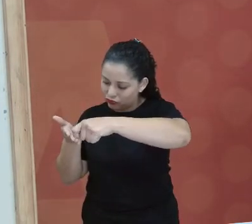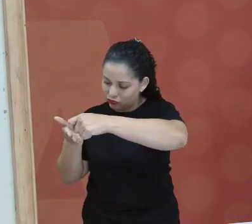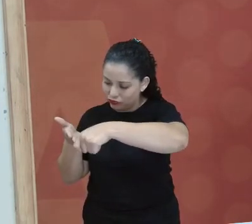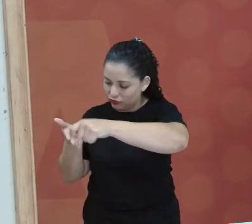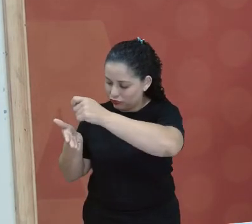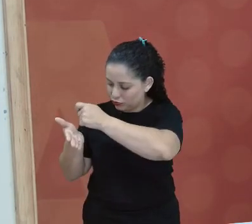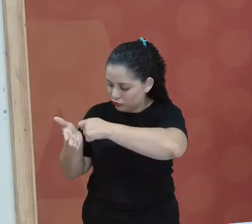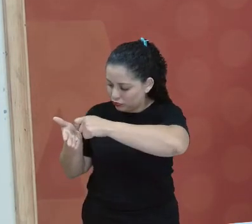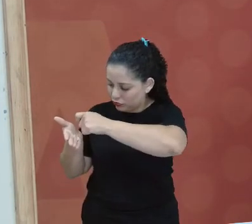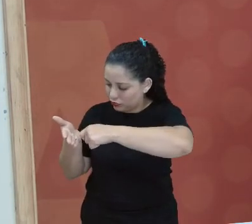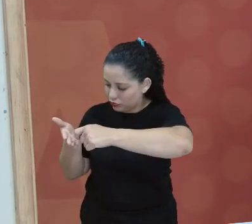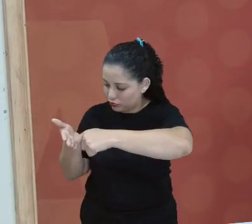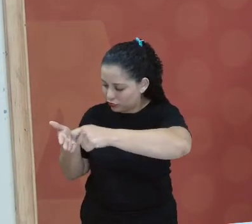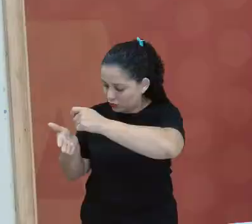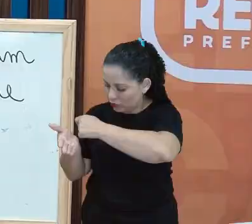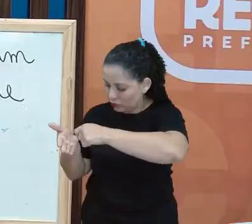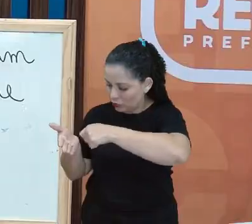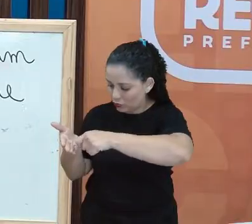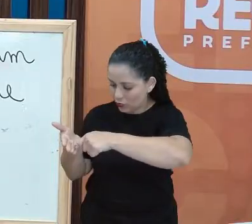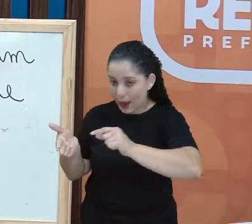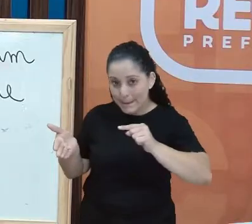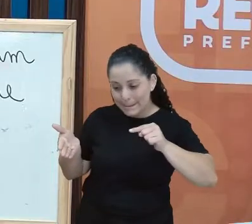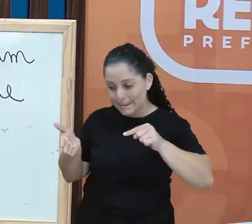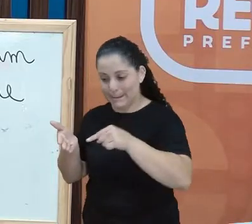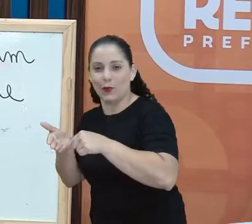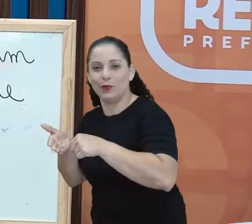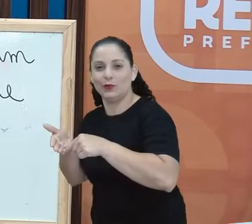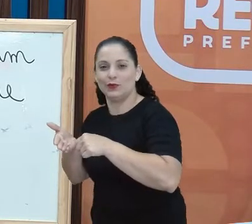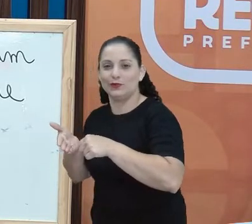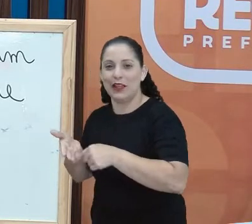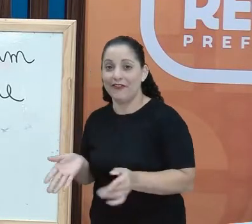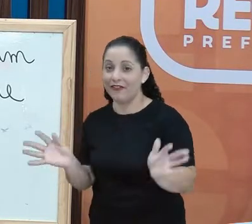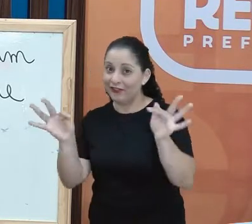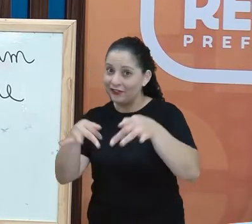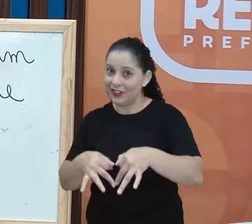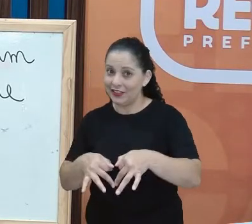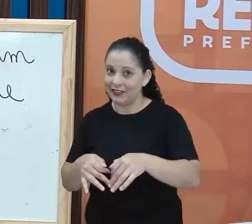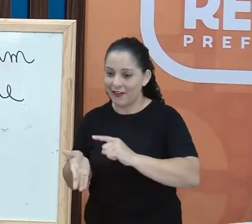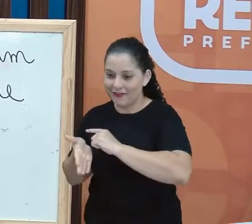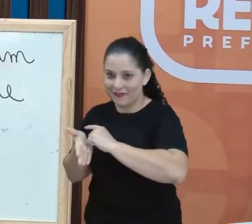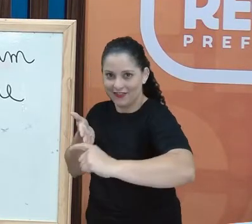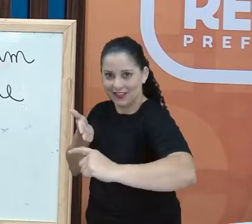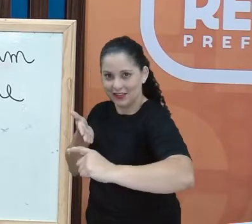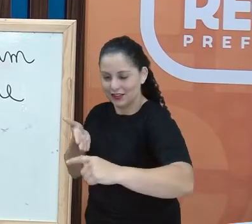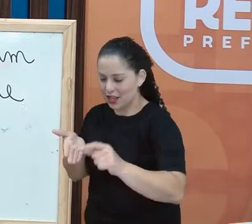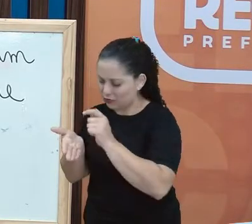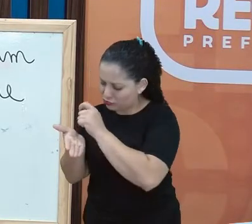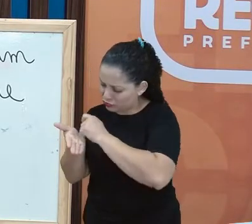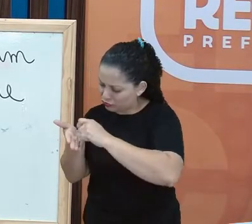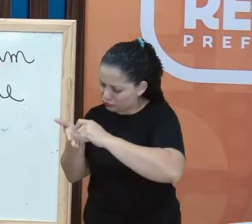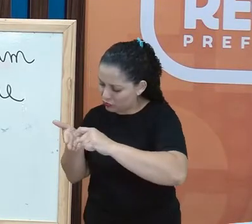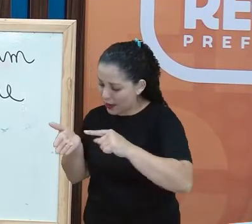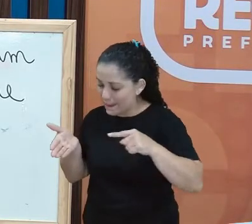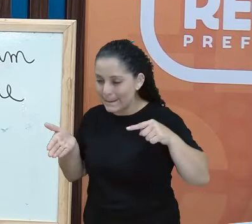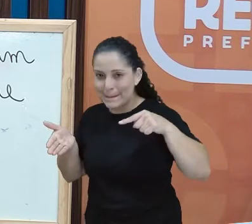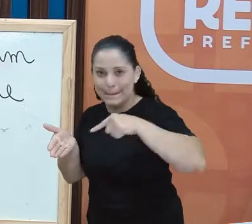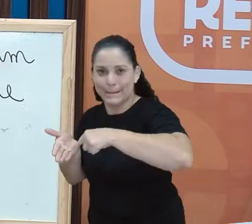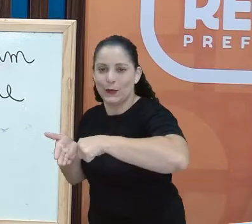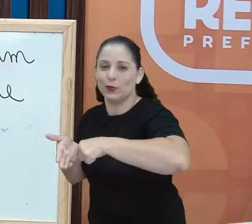aqui, ponto final, não é? Mostrando que eu terminei a minha oração, não é? O que eu queria